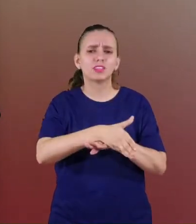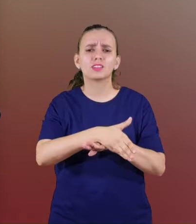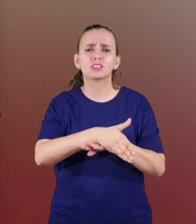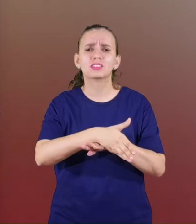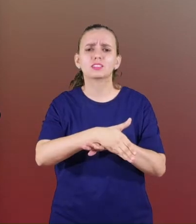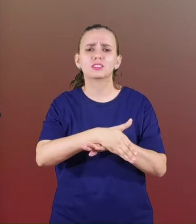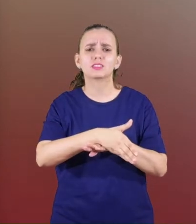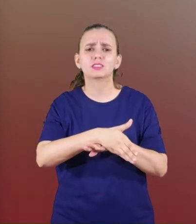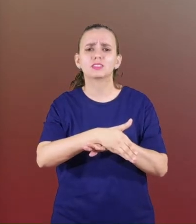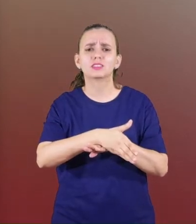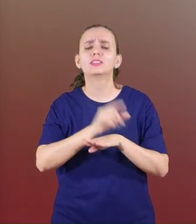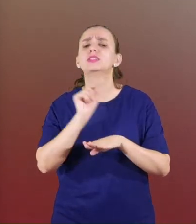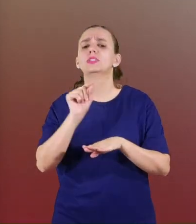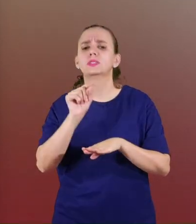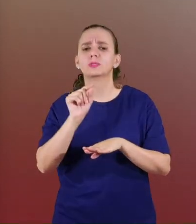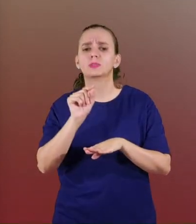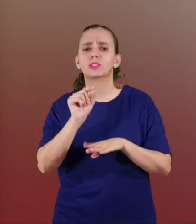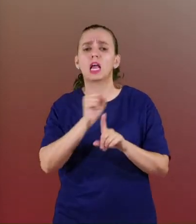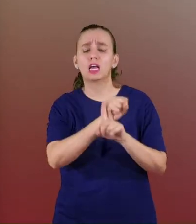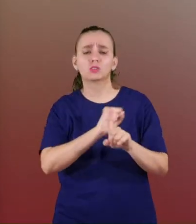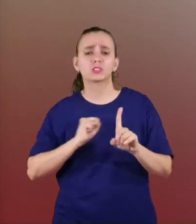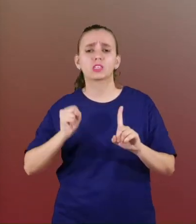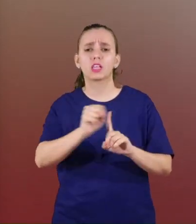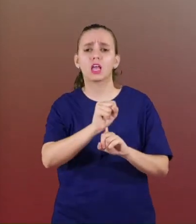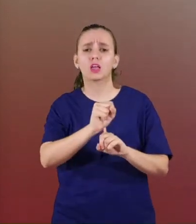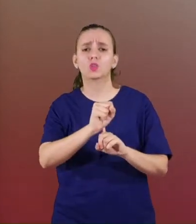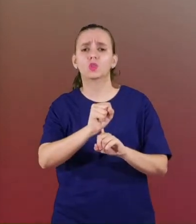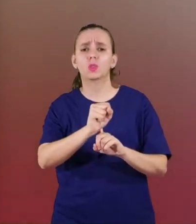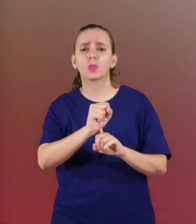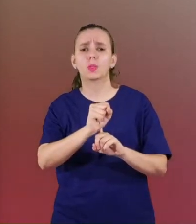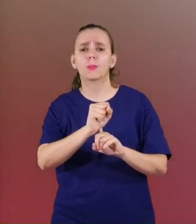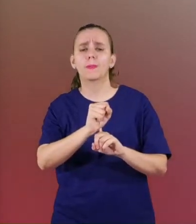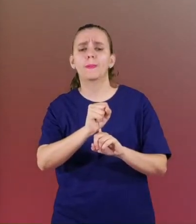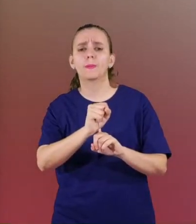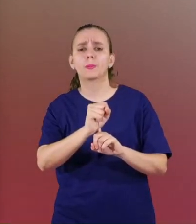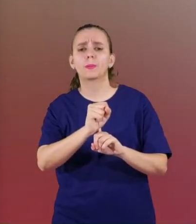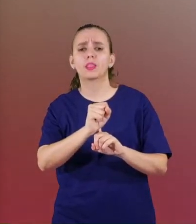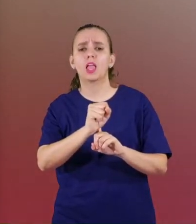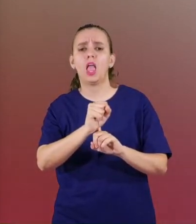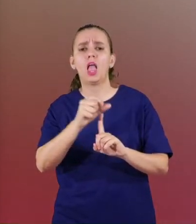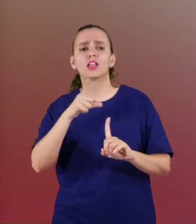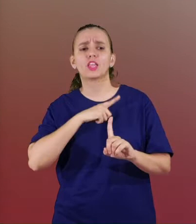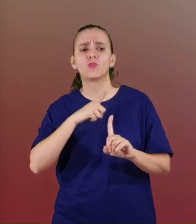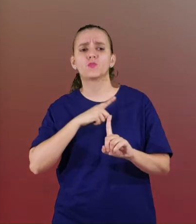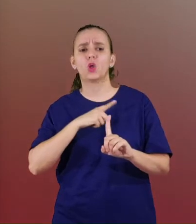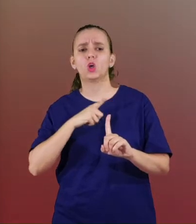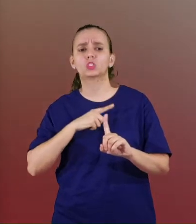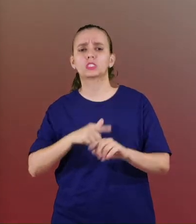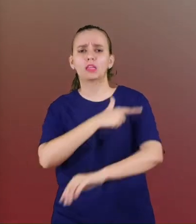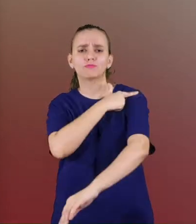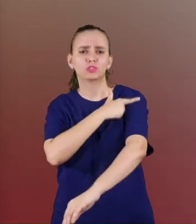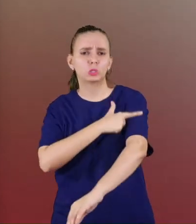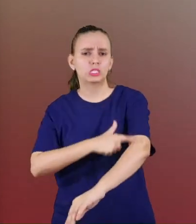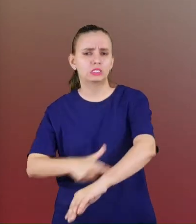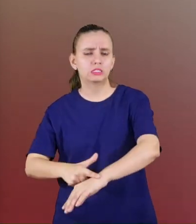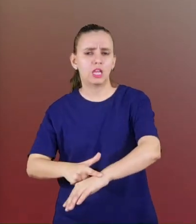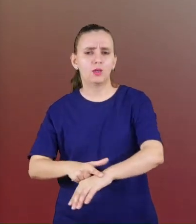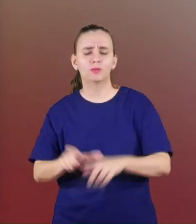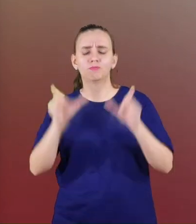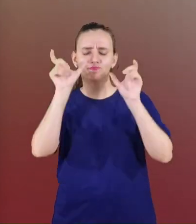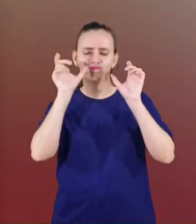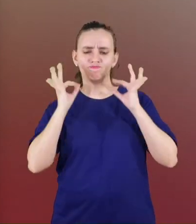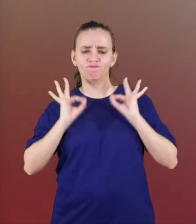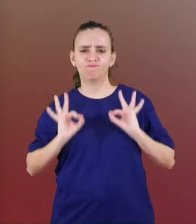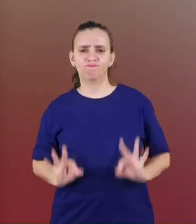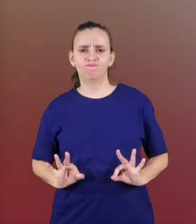entrasse para a sociedade, e que fôssemos civilizados,